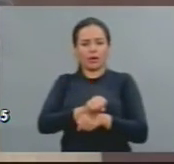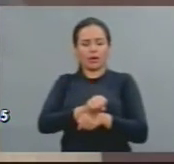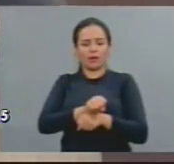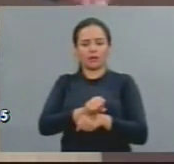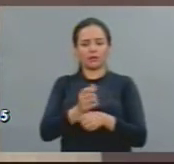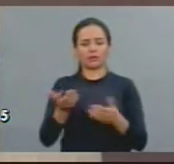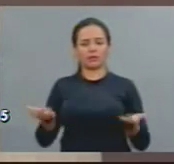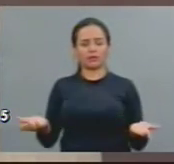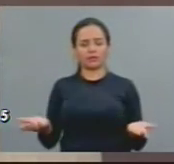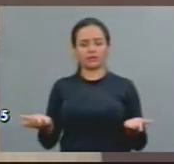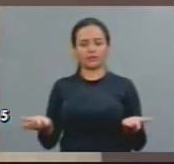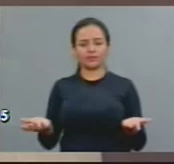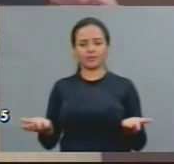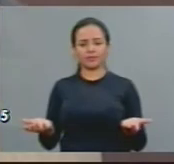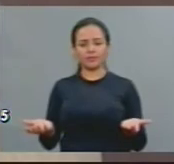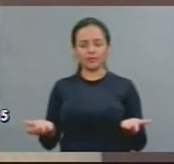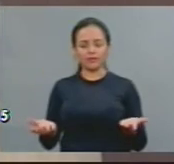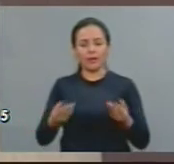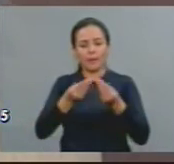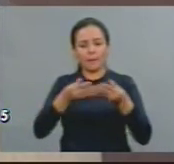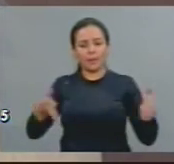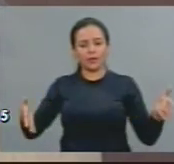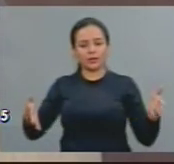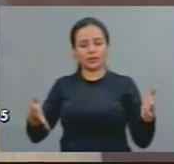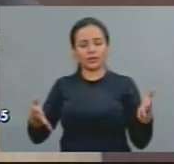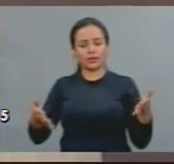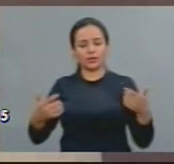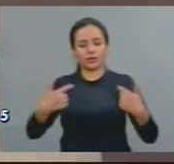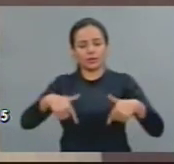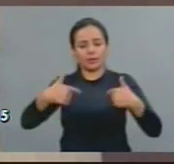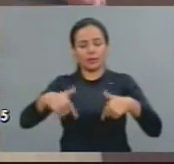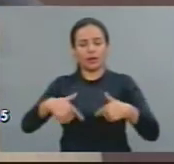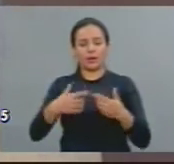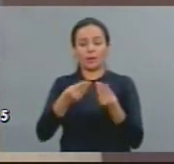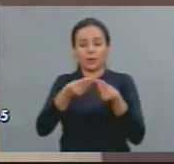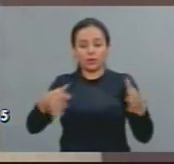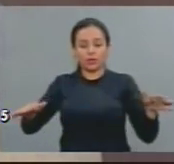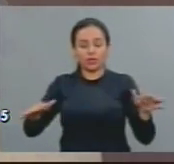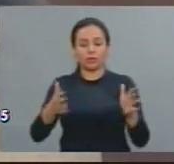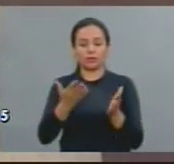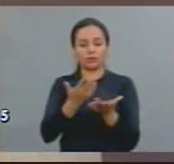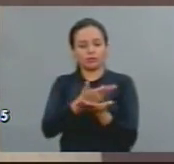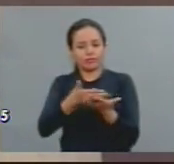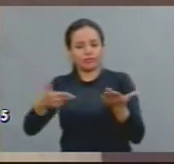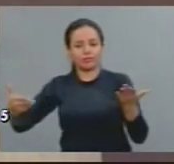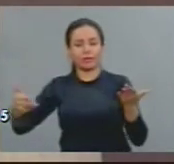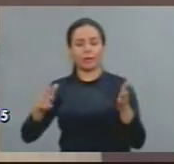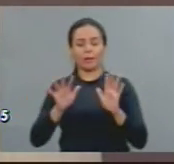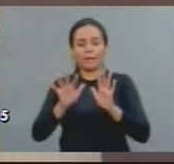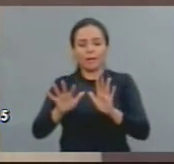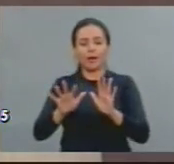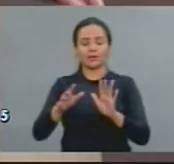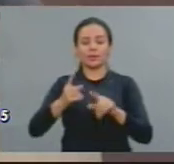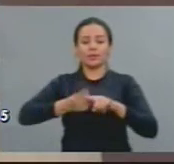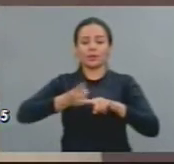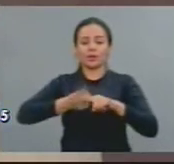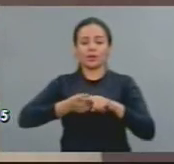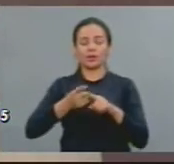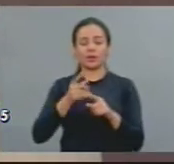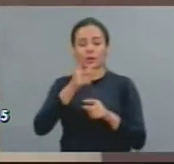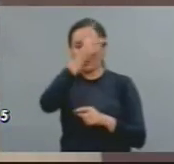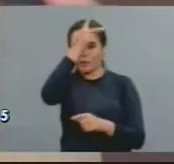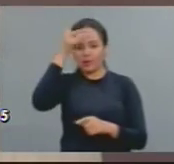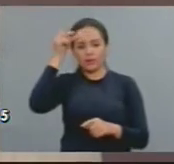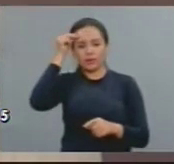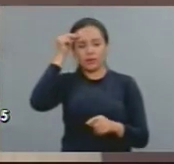prejuízo aos serviços públicos, mas não por desejos de servidores, mas por incapacidades dos gestores